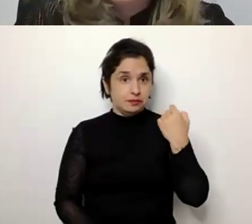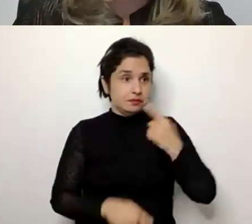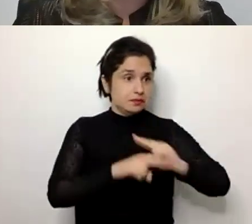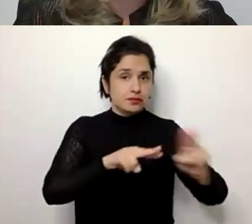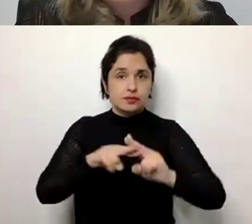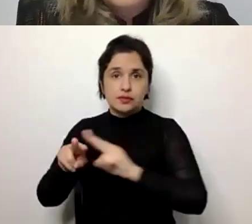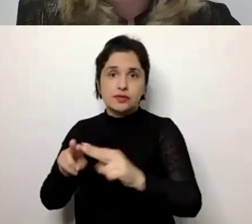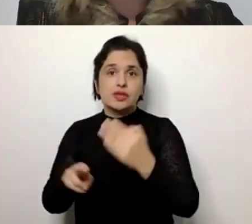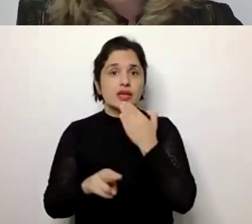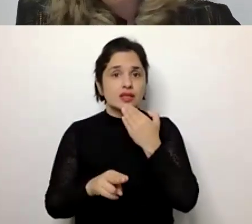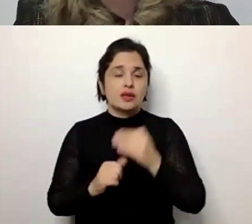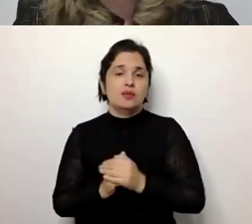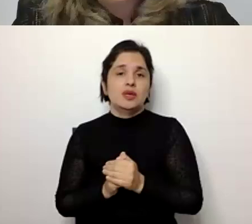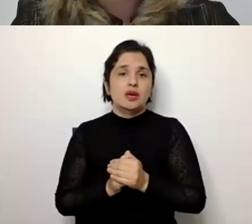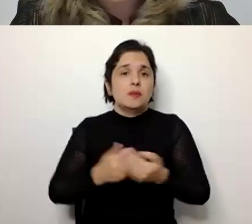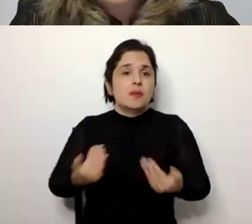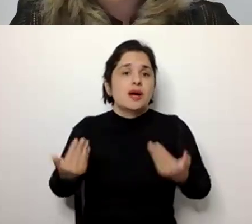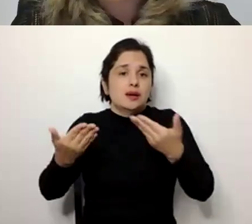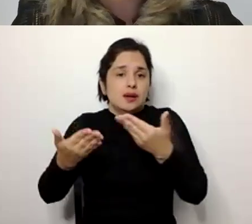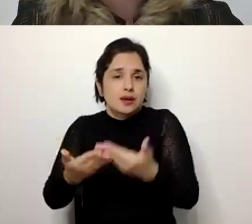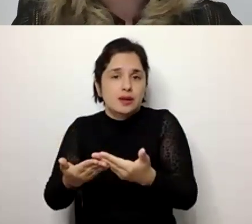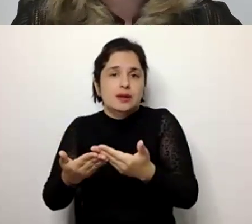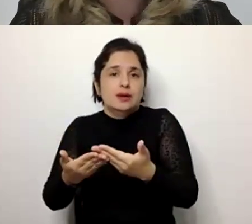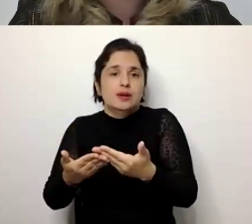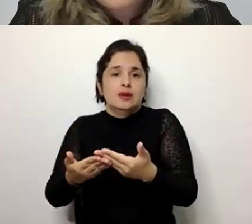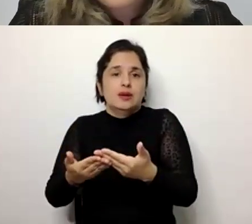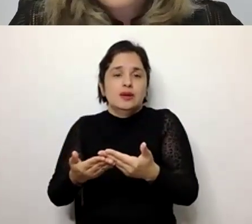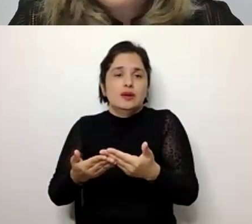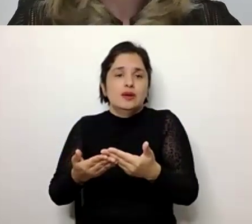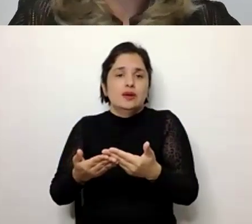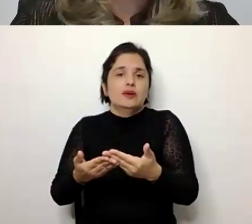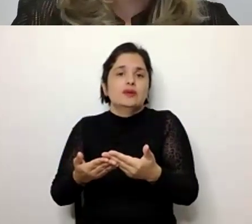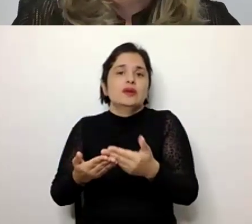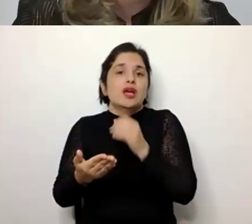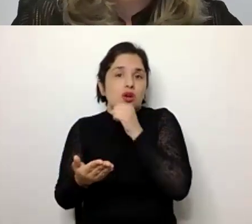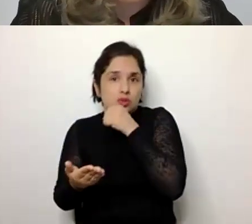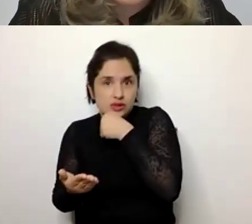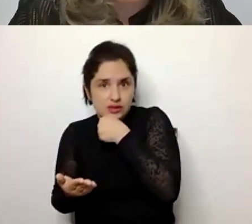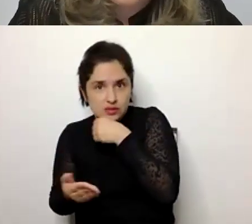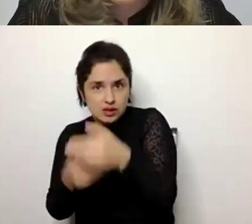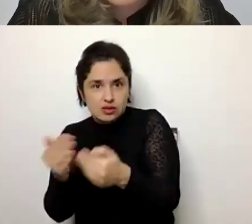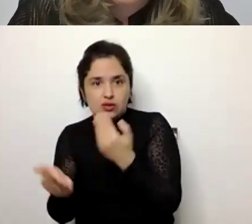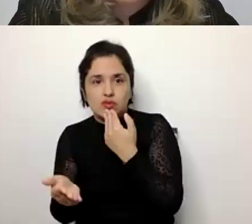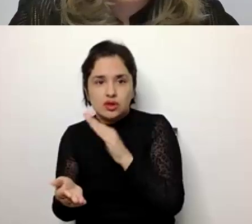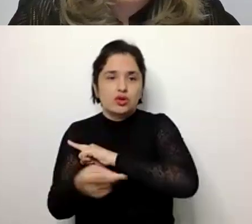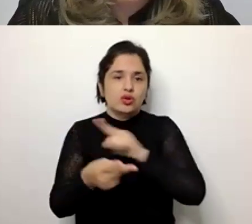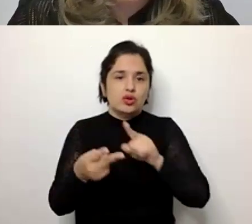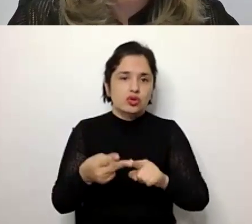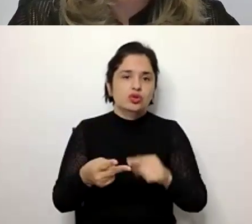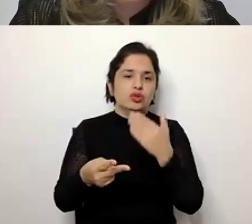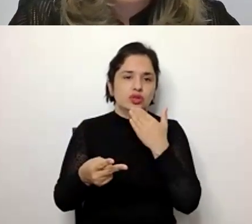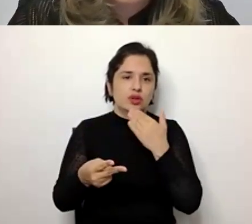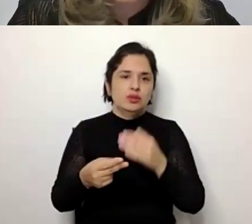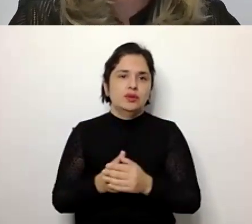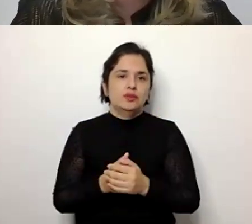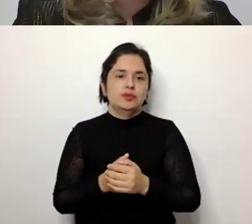também, isso vai contribuir com o melhor processo de envelhecimento. Um outro aspecto que é importante na